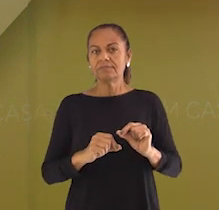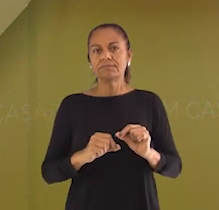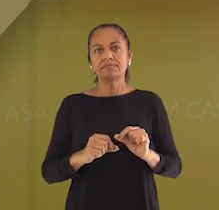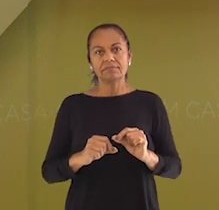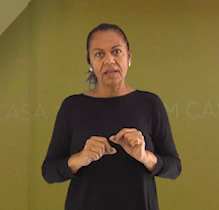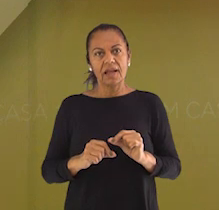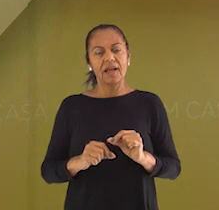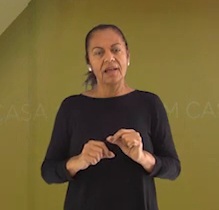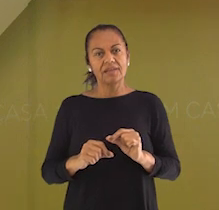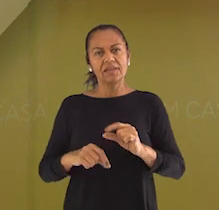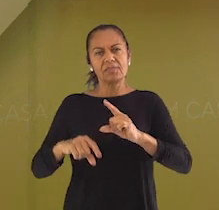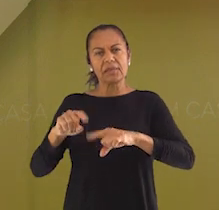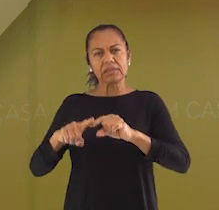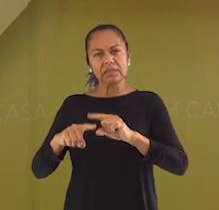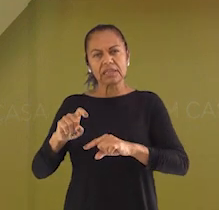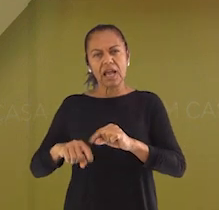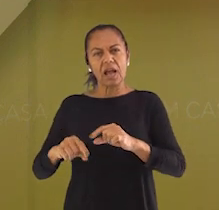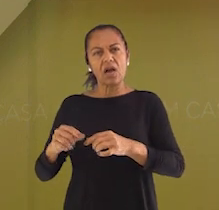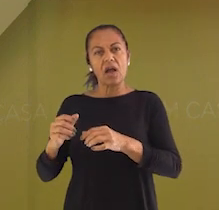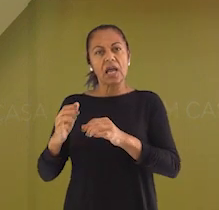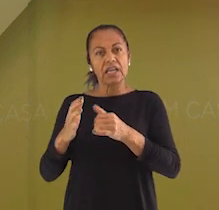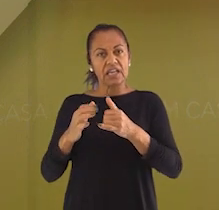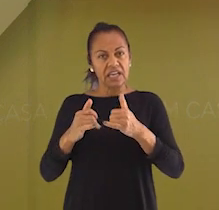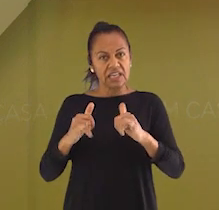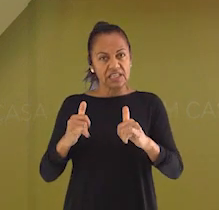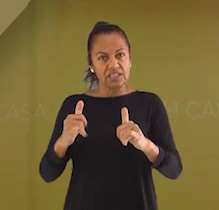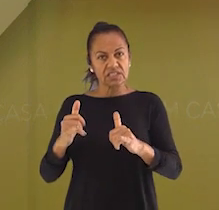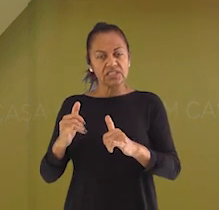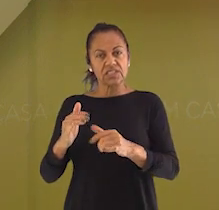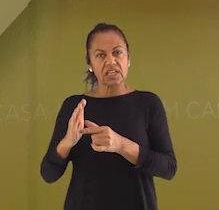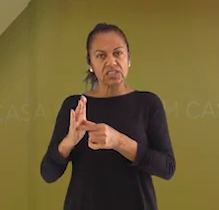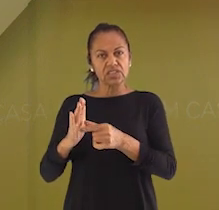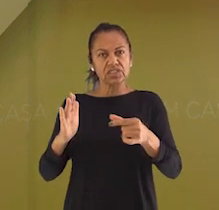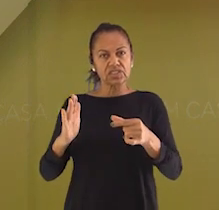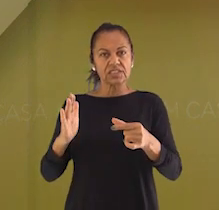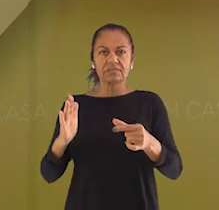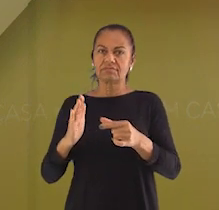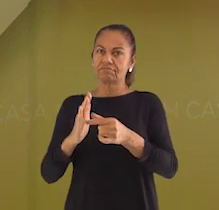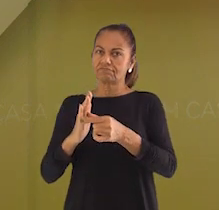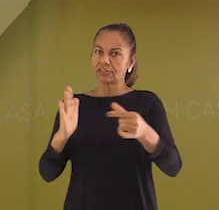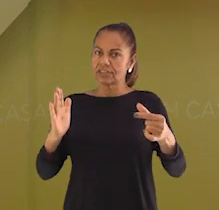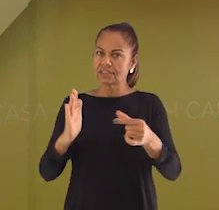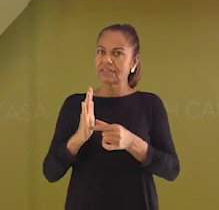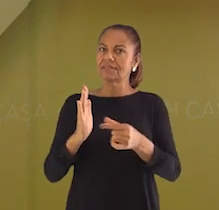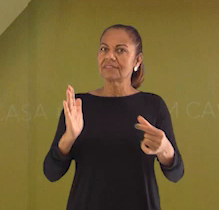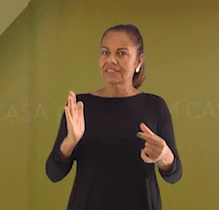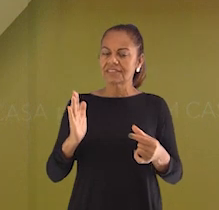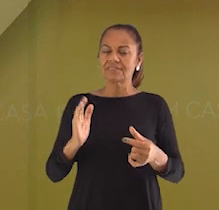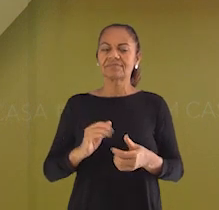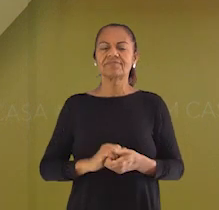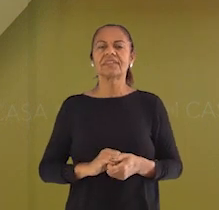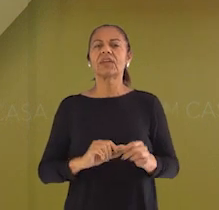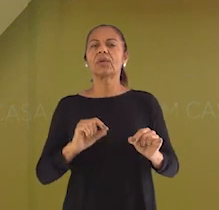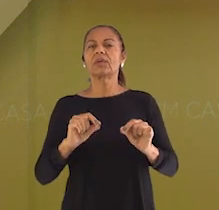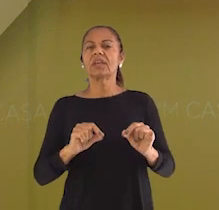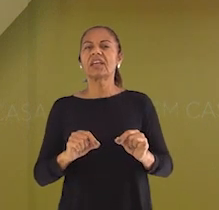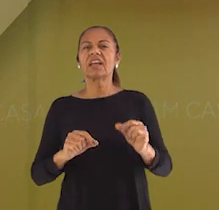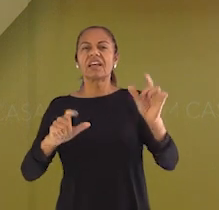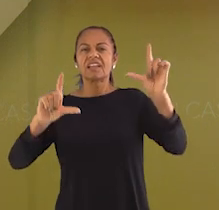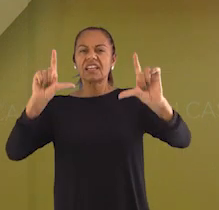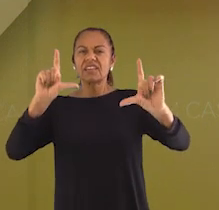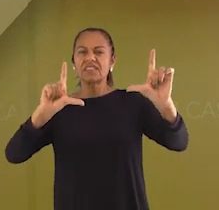elétricos da tomada. Geralmente, esses aparelhos são televisão, geladeira e ventilador.